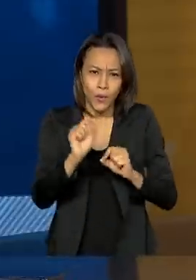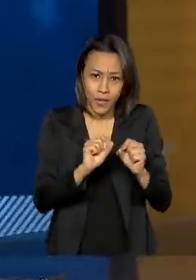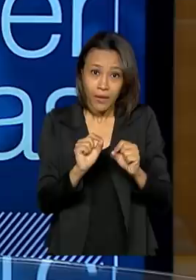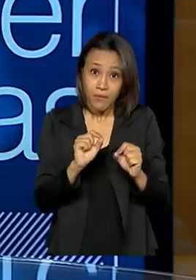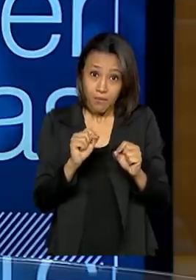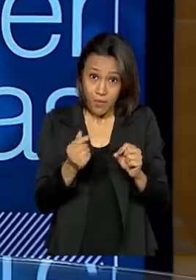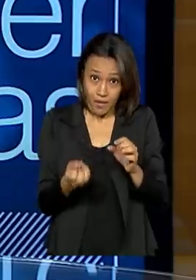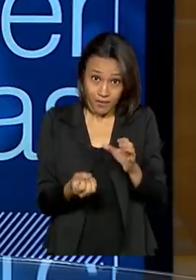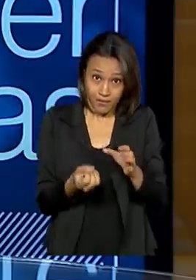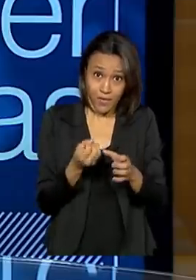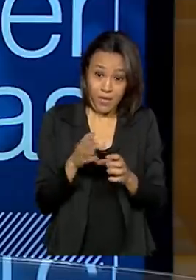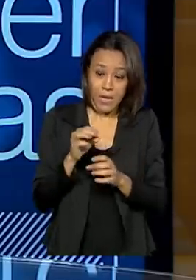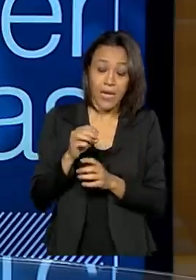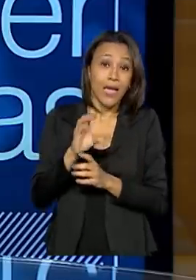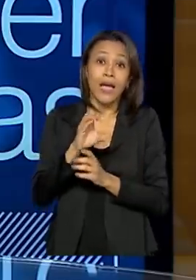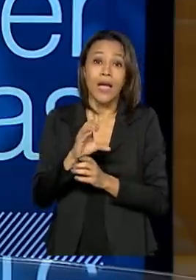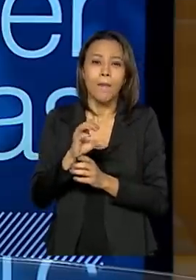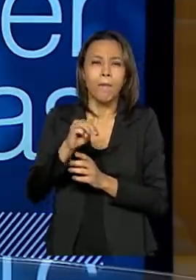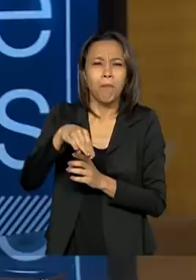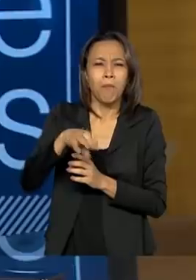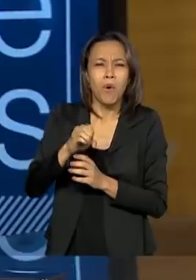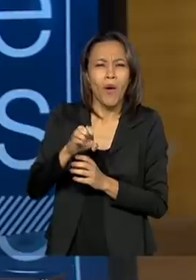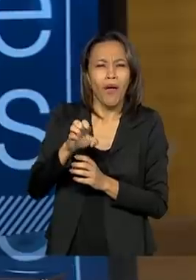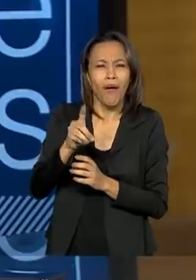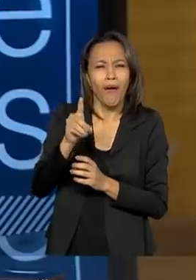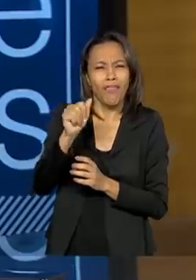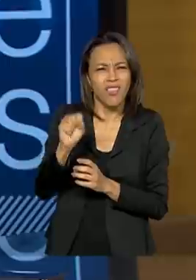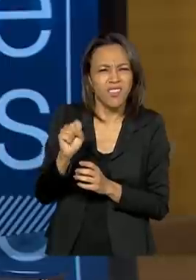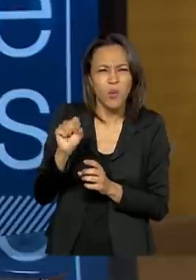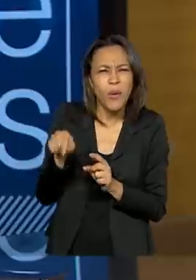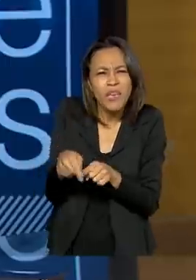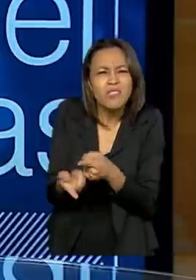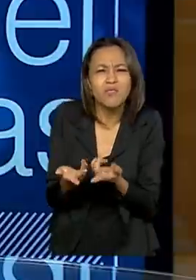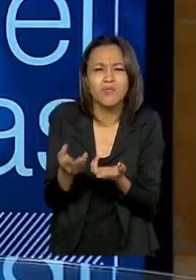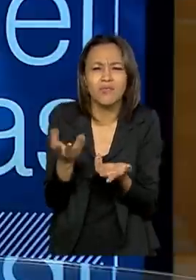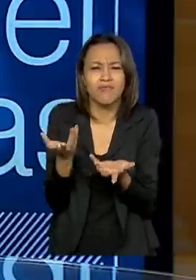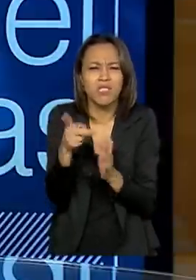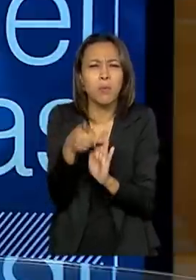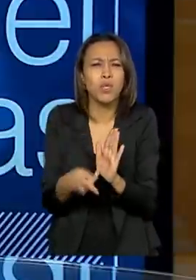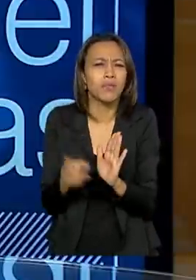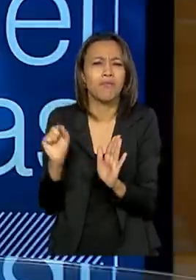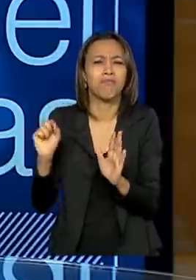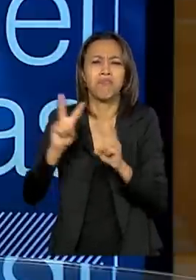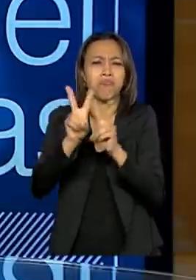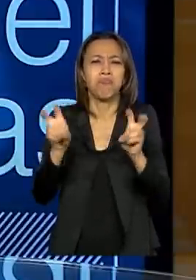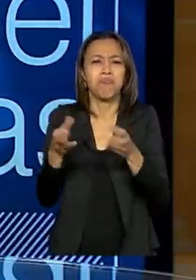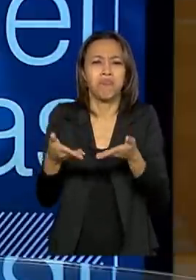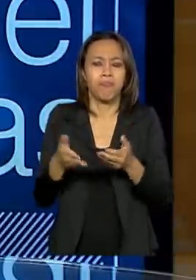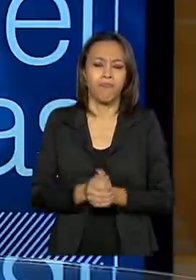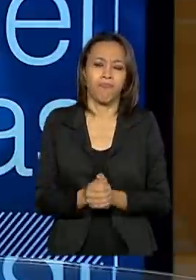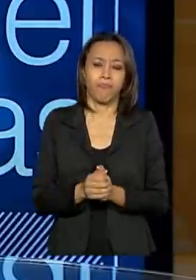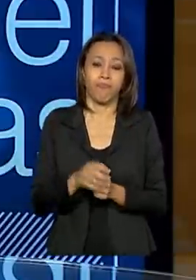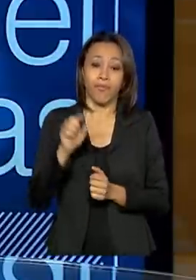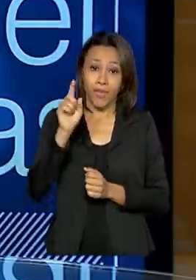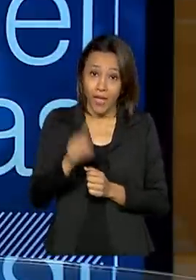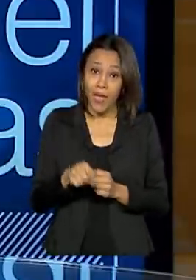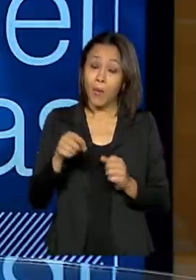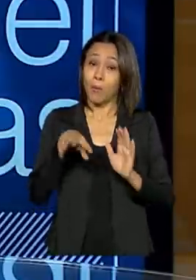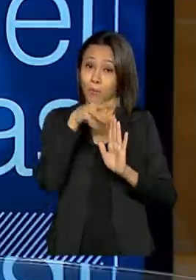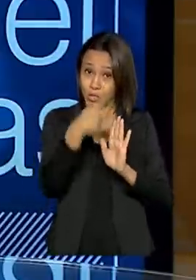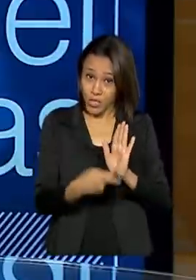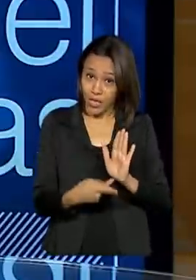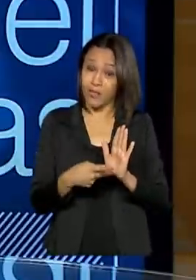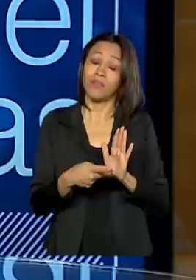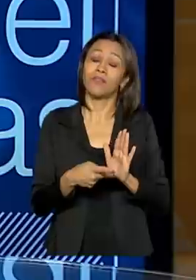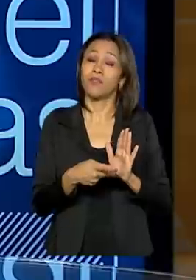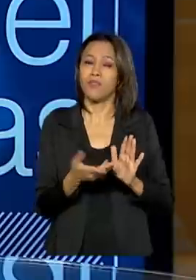para comunidades indígenas foi abortado. Eu não entendi direito. Exatamente. É um projeto de gestões passadas, em que